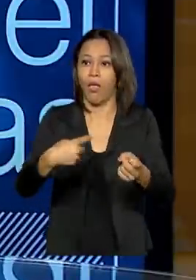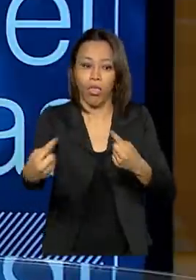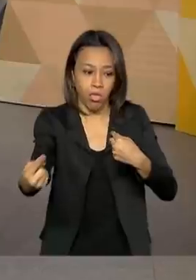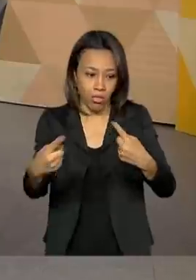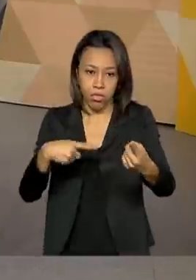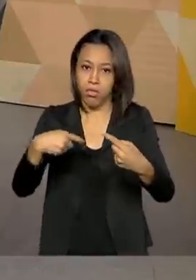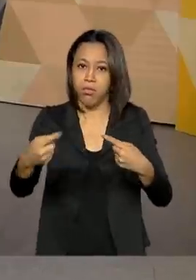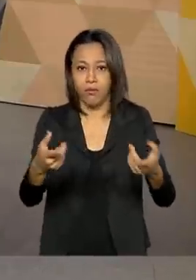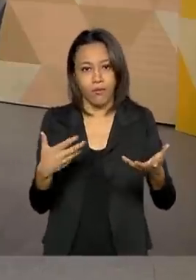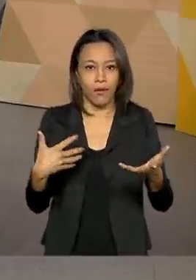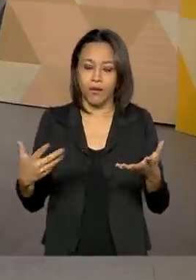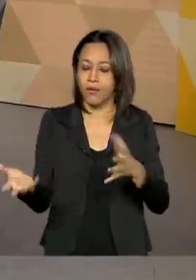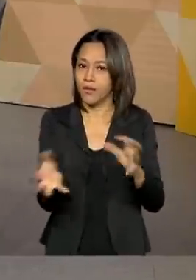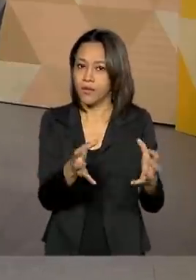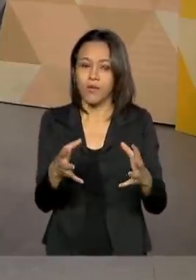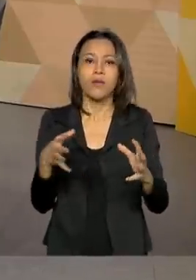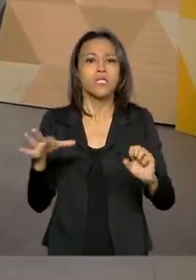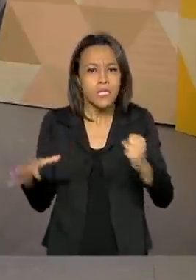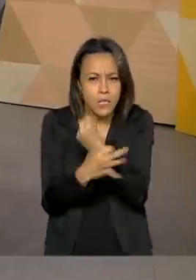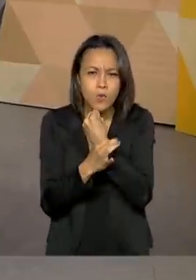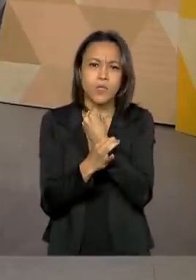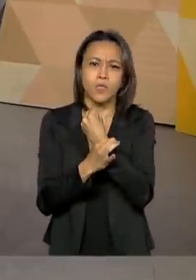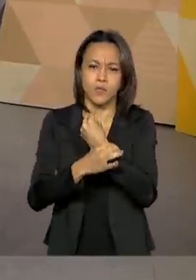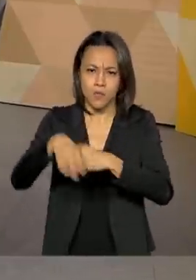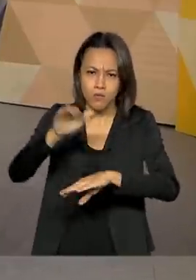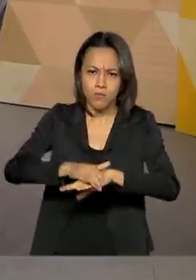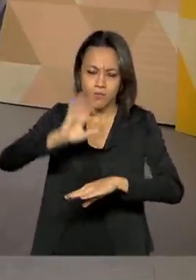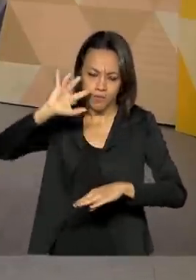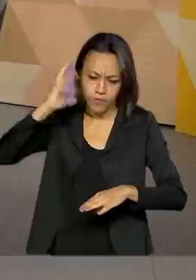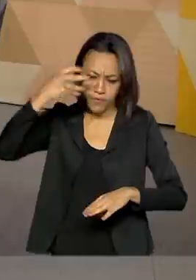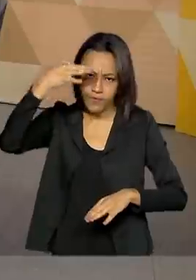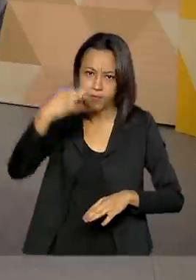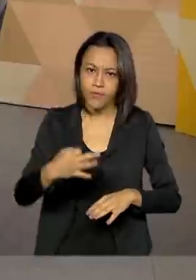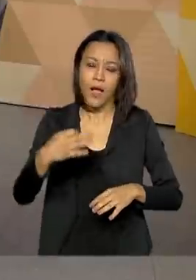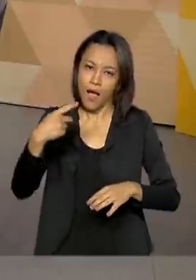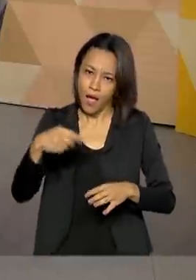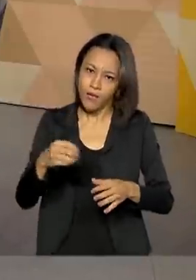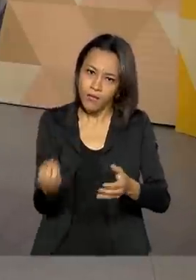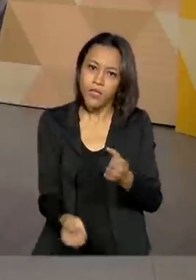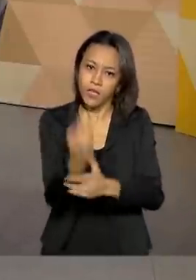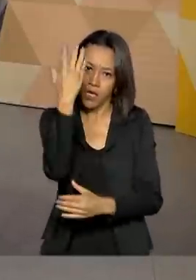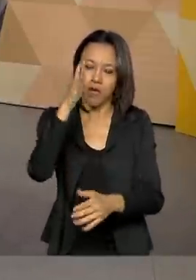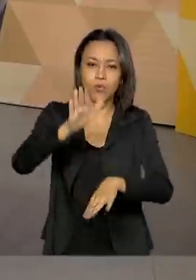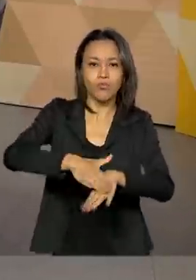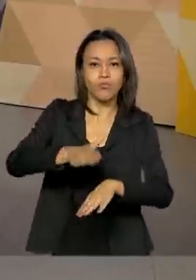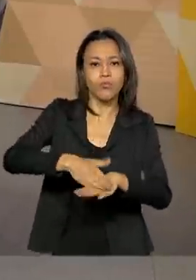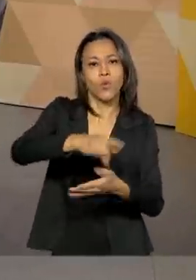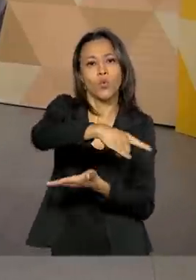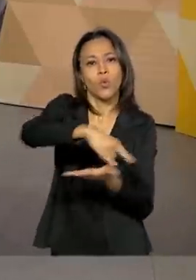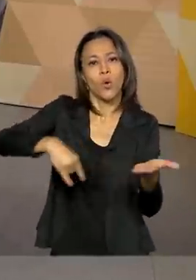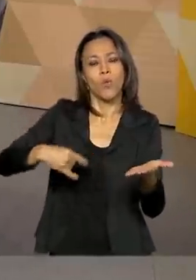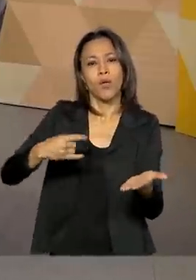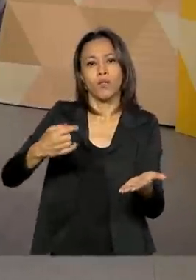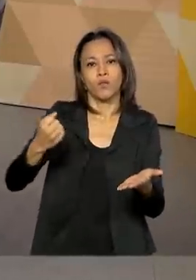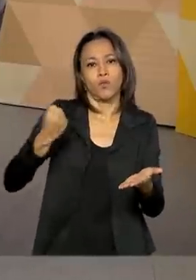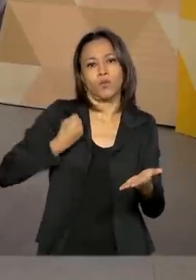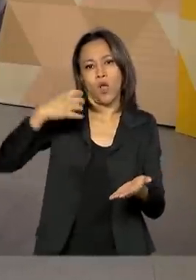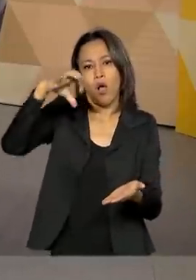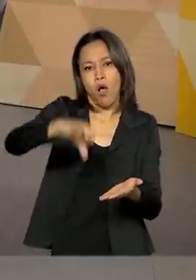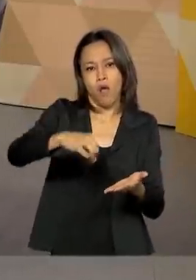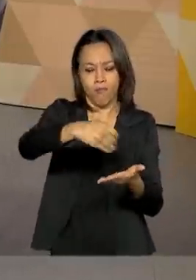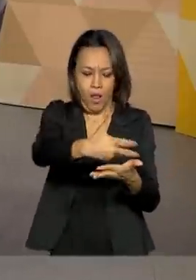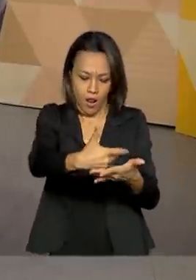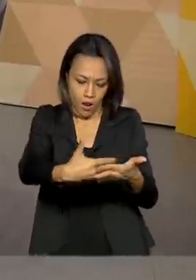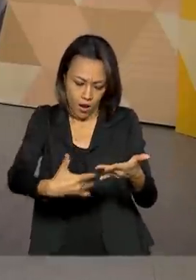muito mais. Então, para dar segurança jurídica, nós fizemos a IN-9, né? Para permitir a pacificação de conflitos entre